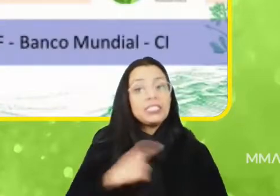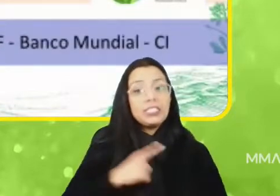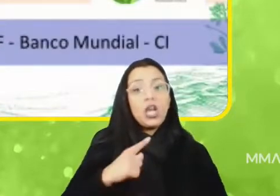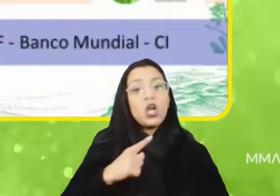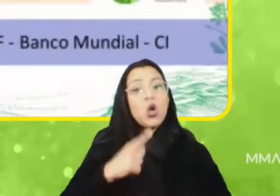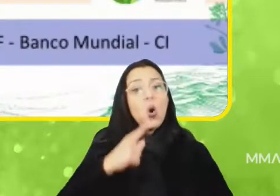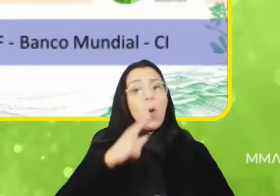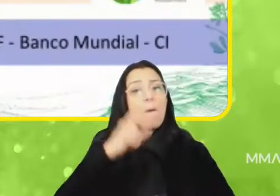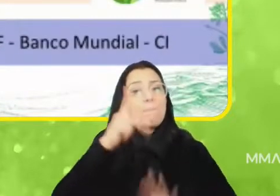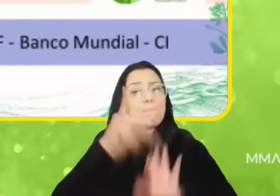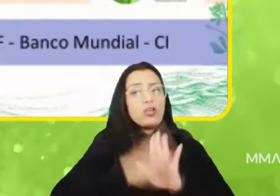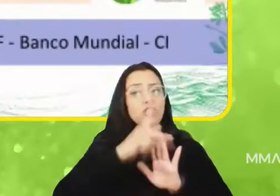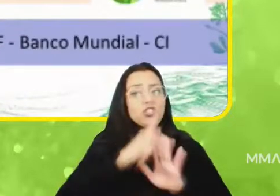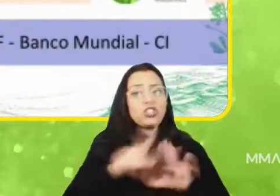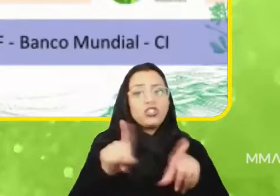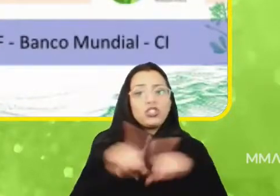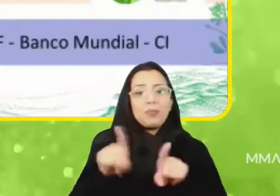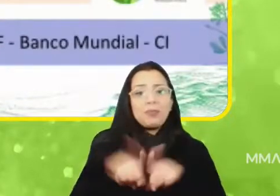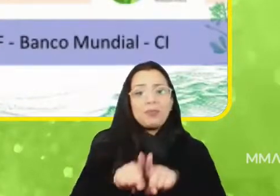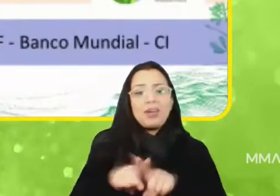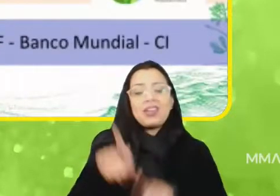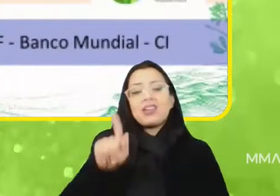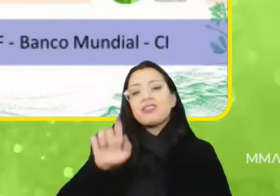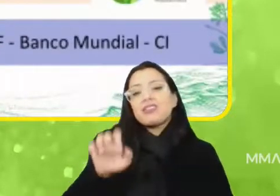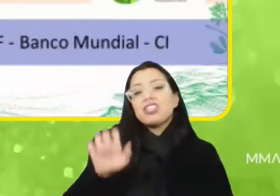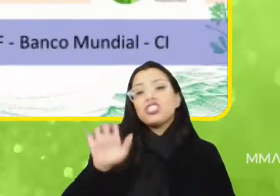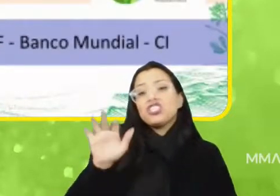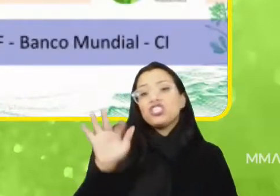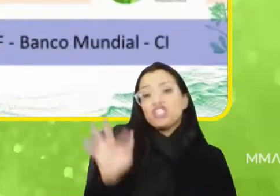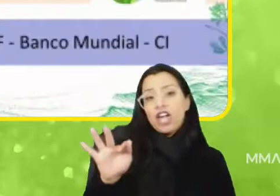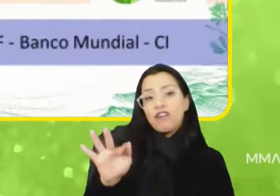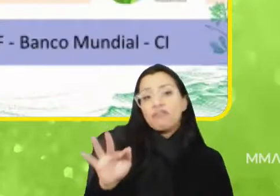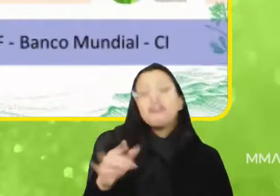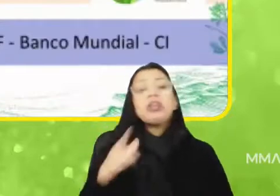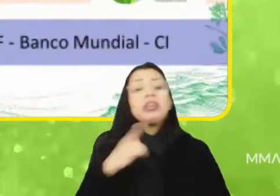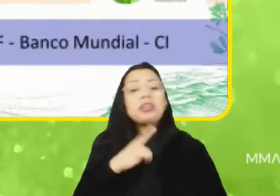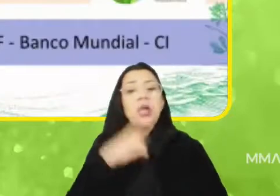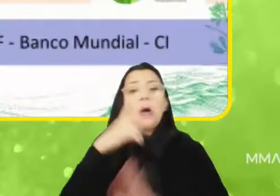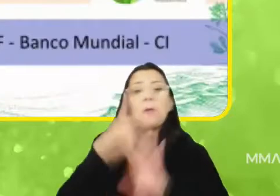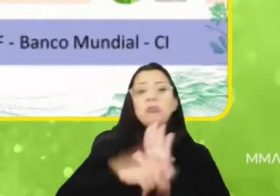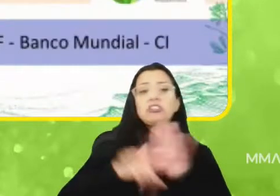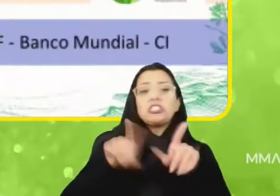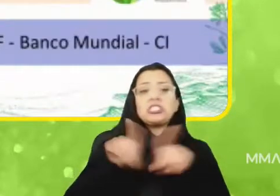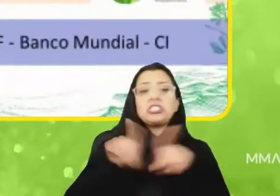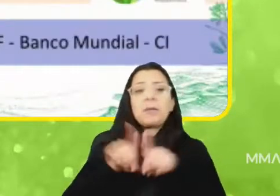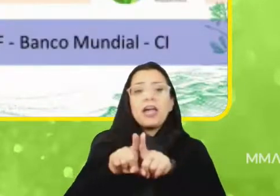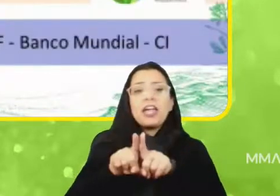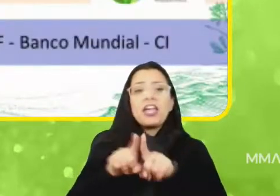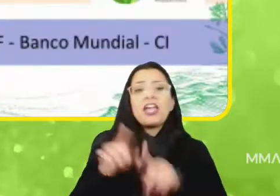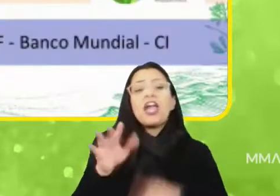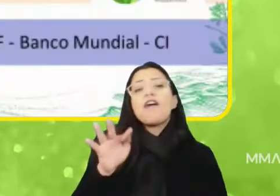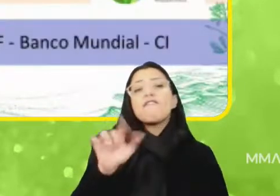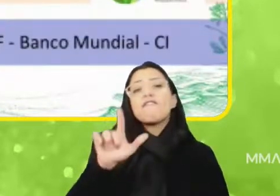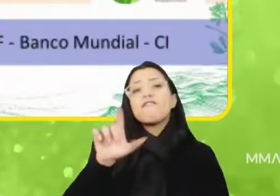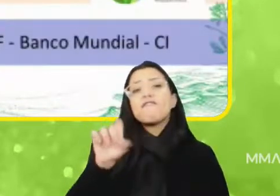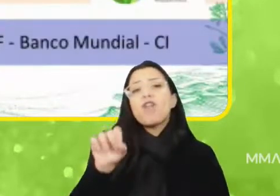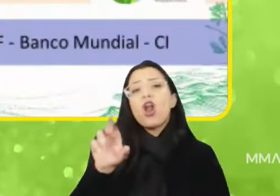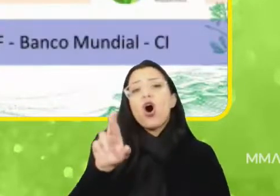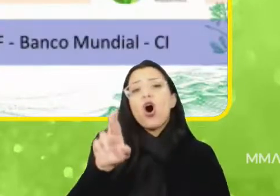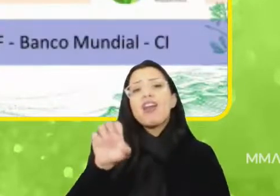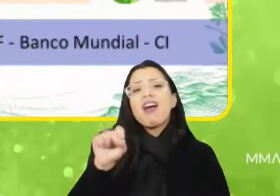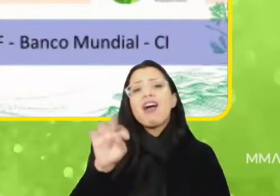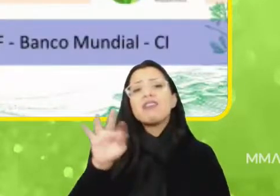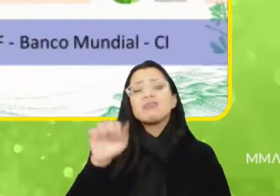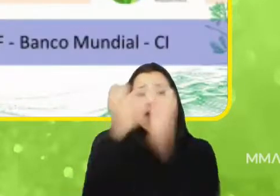com apoio do FUNBIO e do BID. A gente também tem o nosso programa Floresta Mais, com o projeto Floresta Mais Amazônia, com